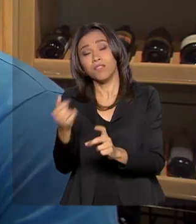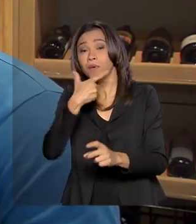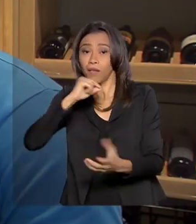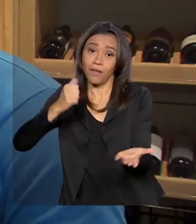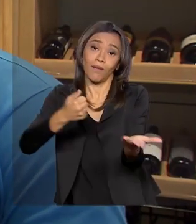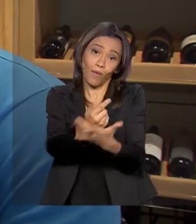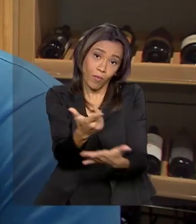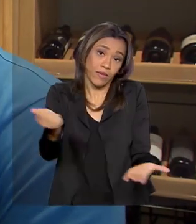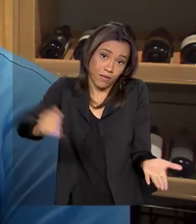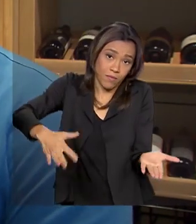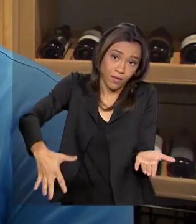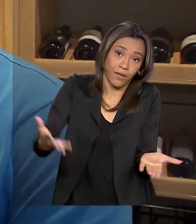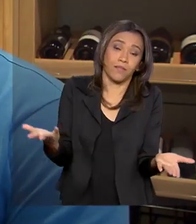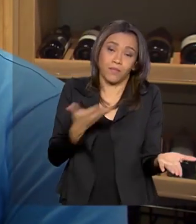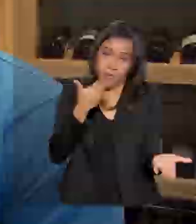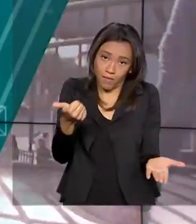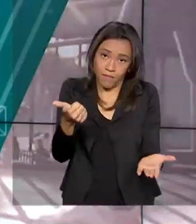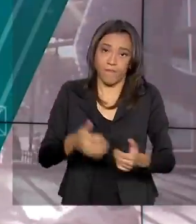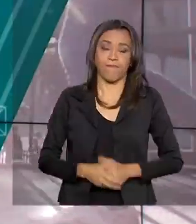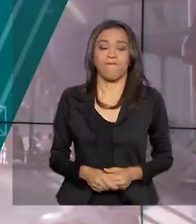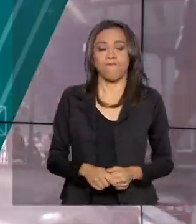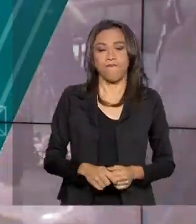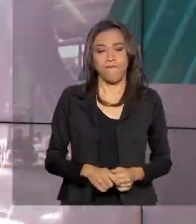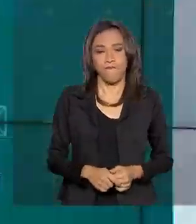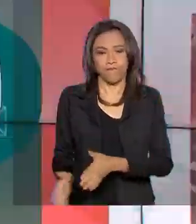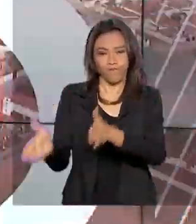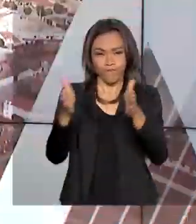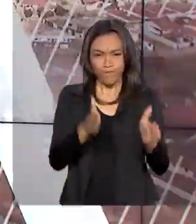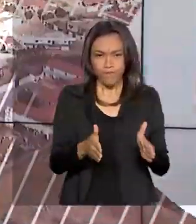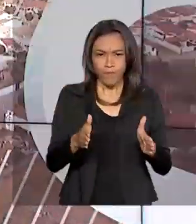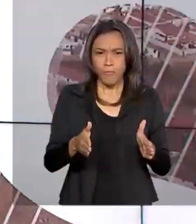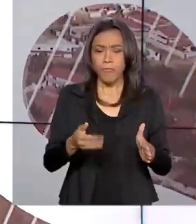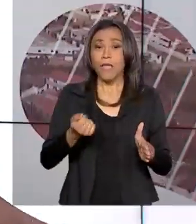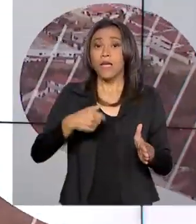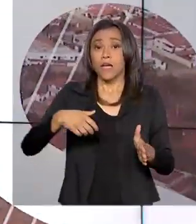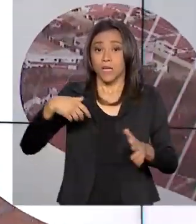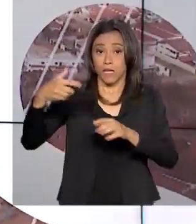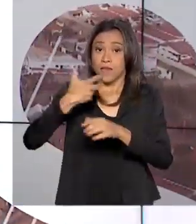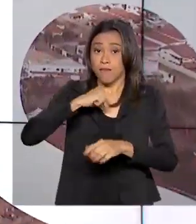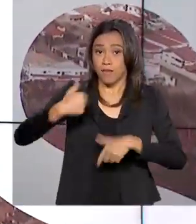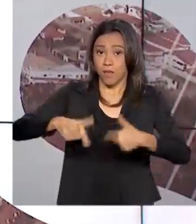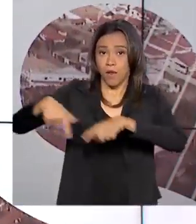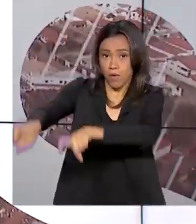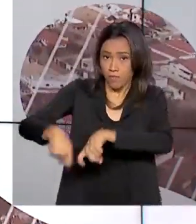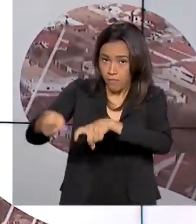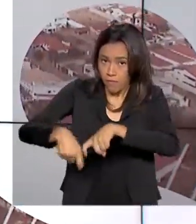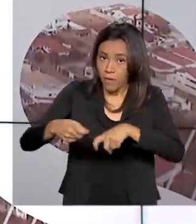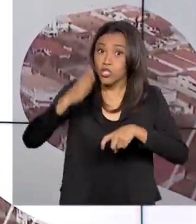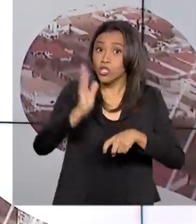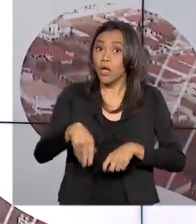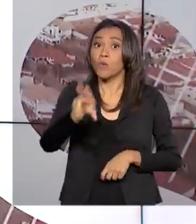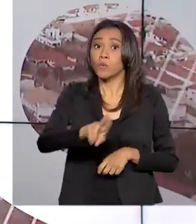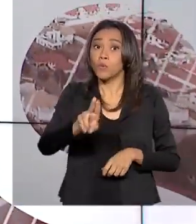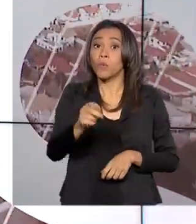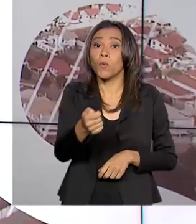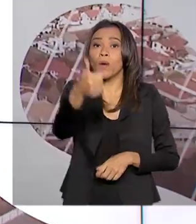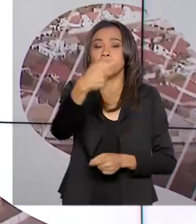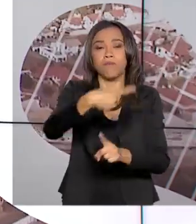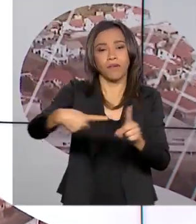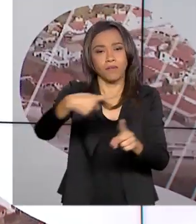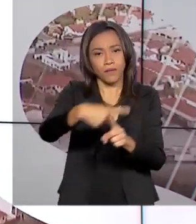coisas mais baratas e melhores. E os produtores rurais já utilizaram quase metade do dinheiro